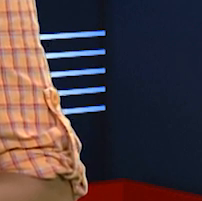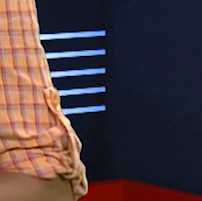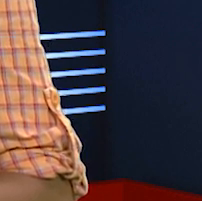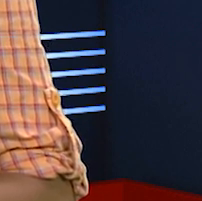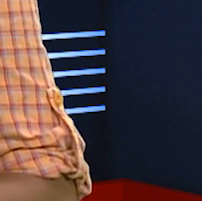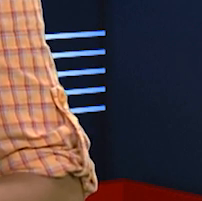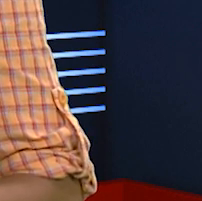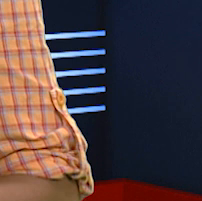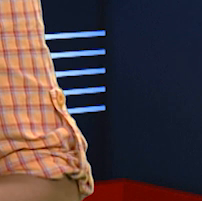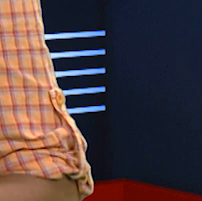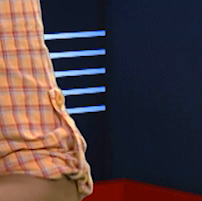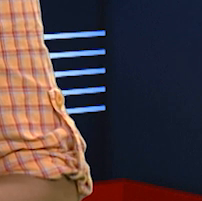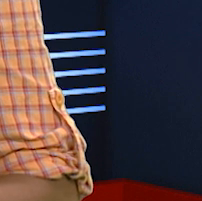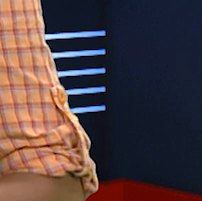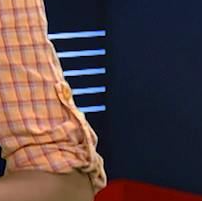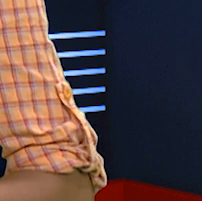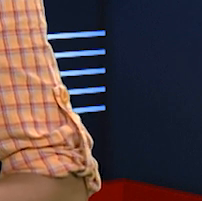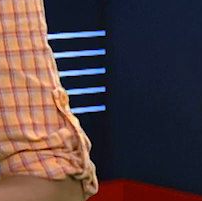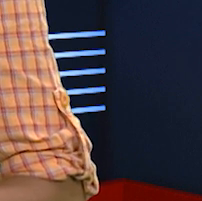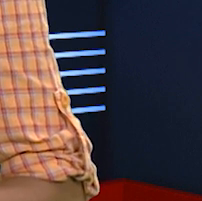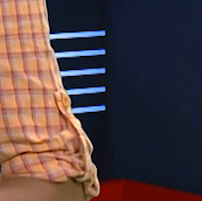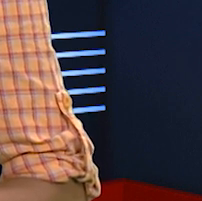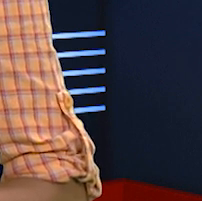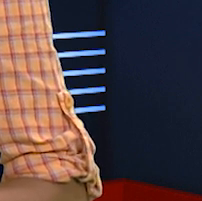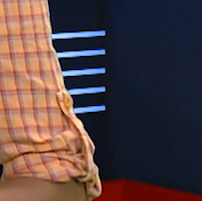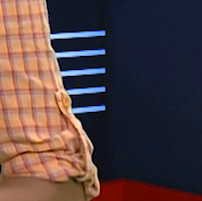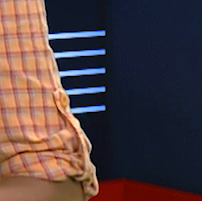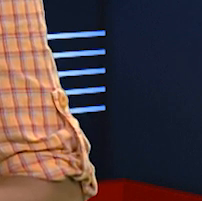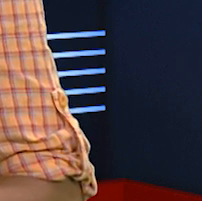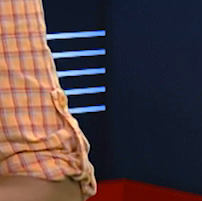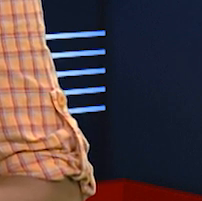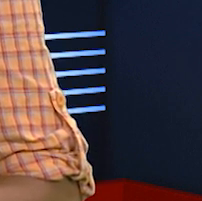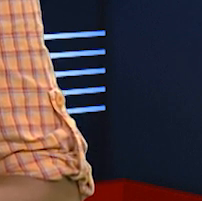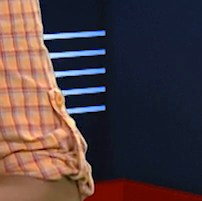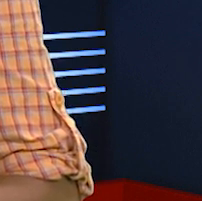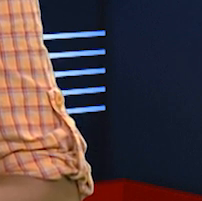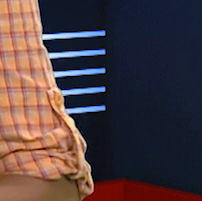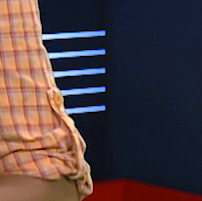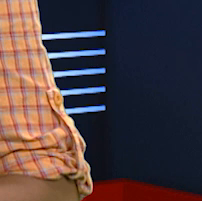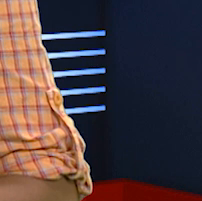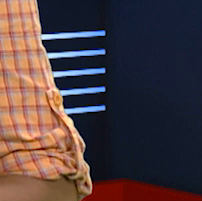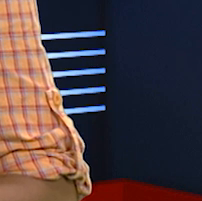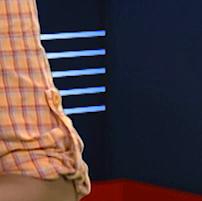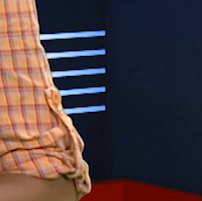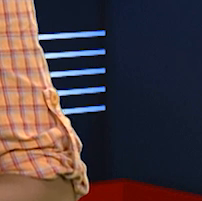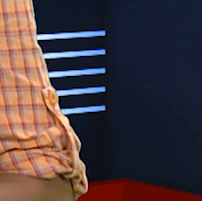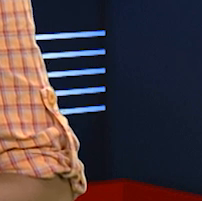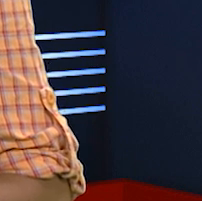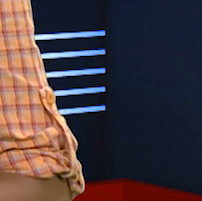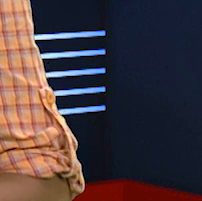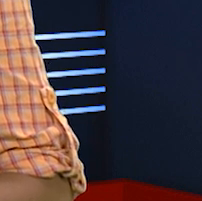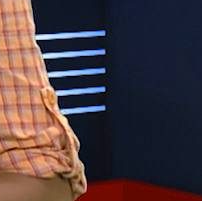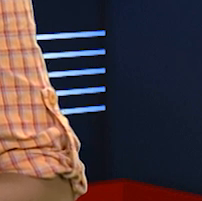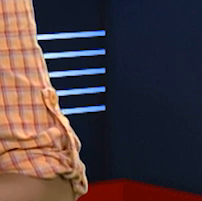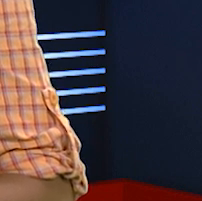pelotão da frente da União Europeia. Costa acusou a direita de distorcer a evolução da economia portuguesa, recorrendo